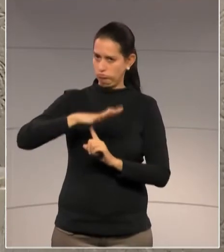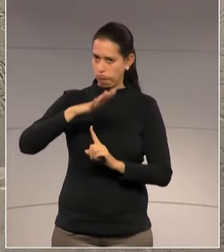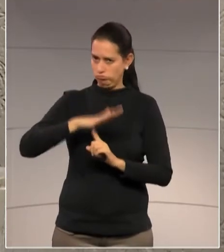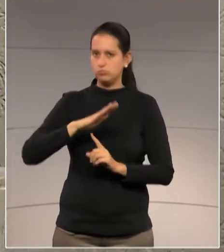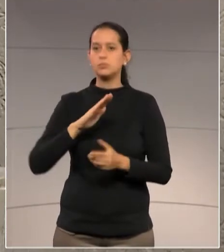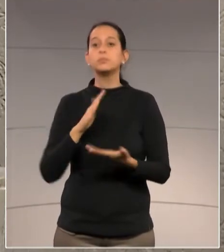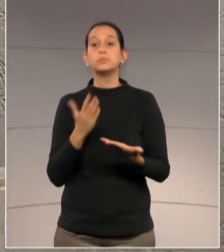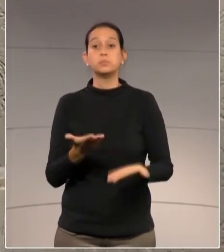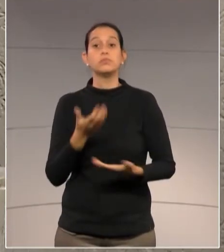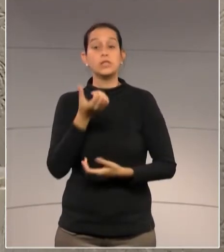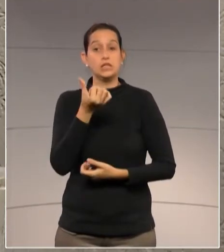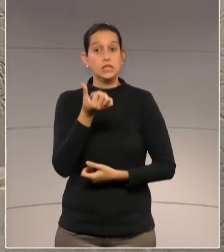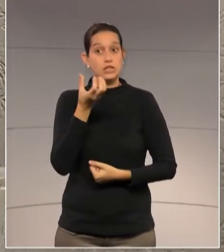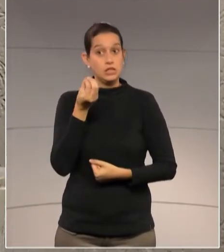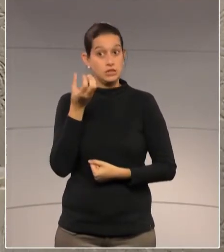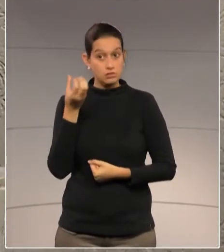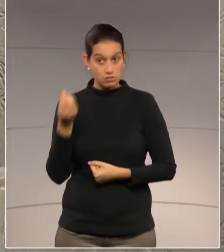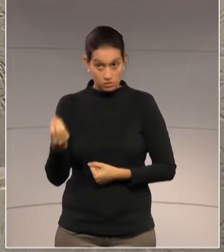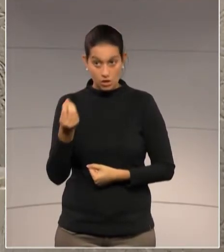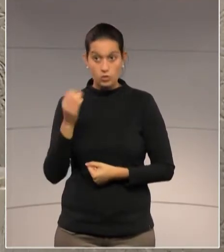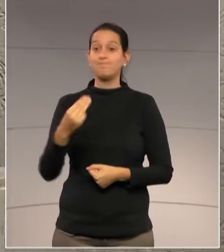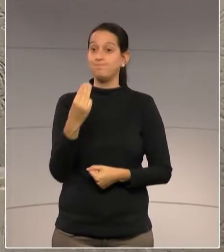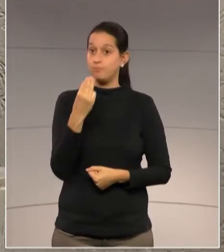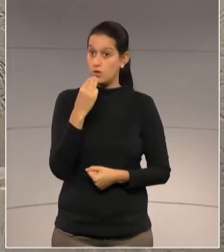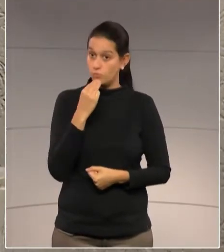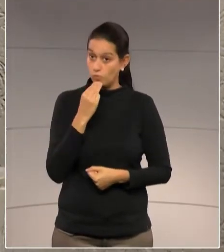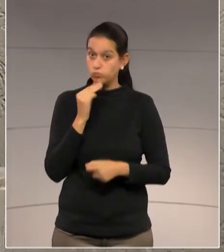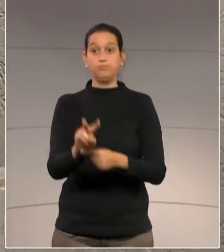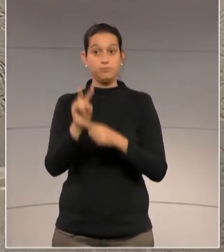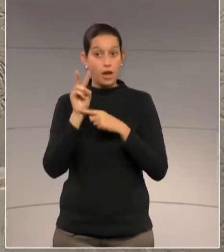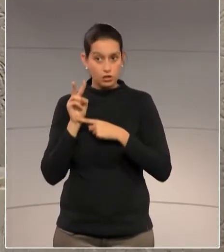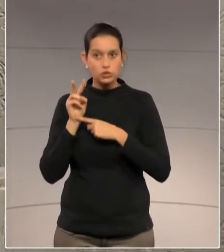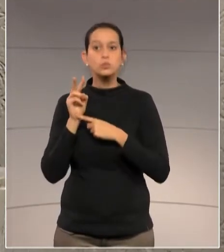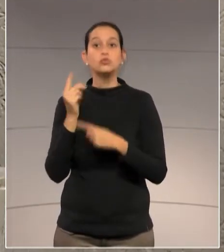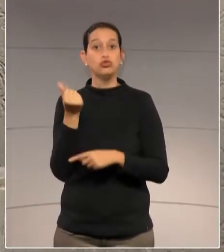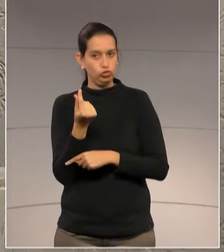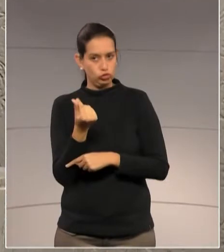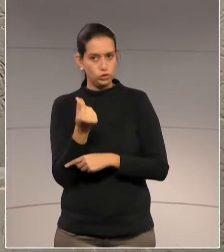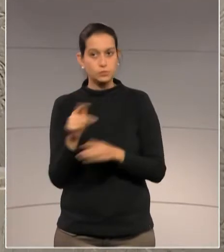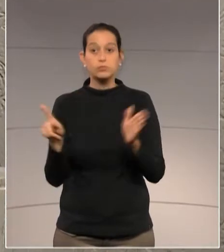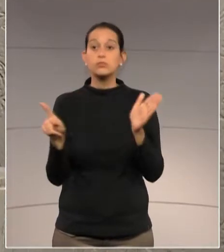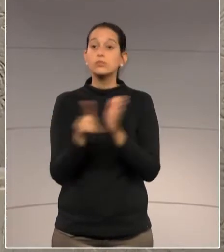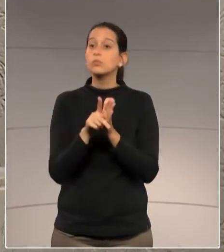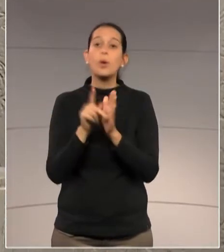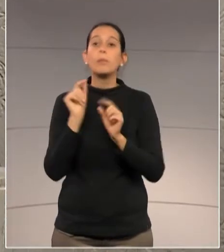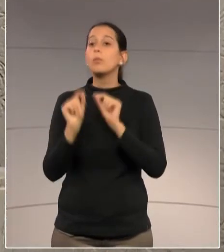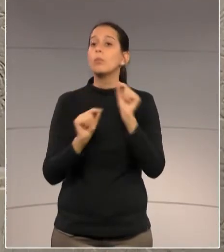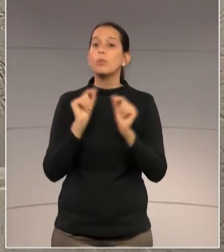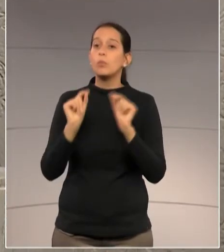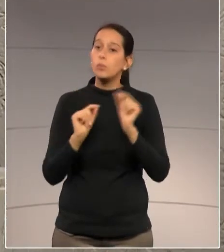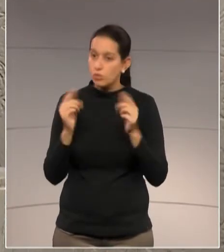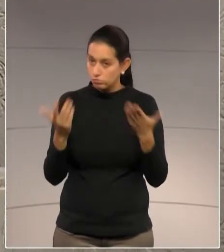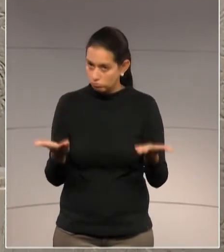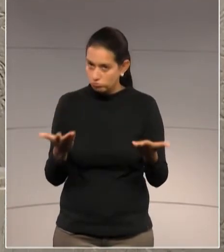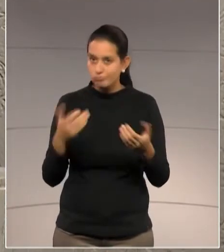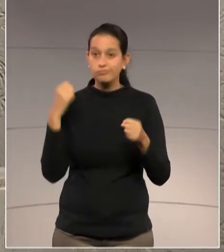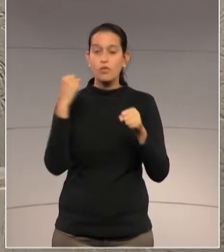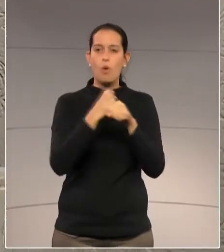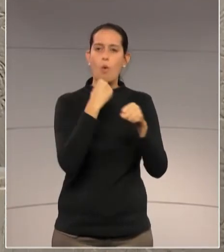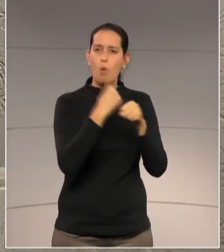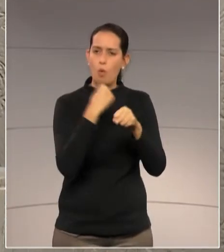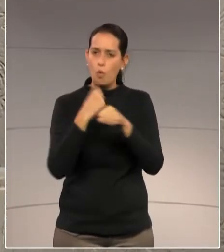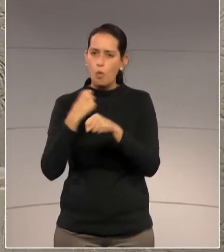empréstimo, que nós estamos dando autorização legislativa, vão servir para a reestruturação, obras de melhoria,